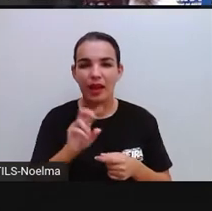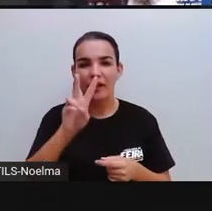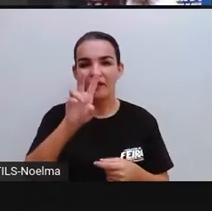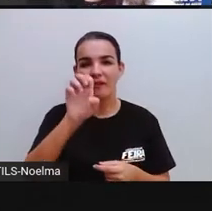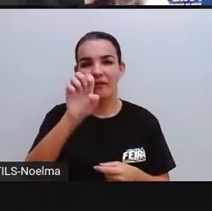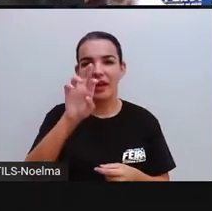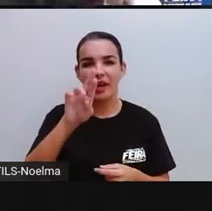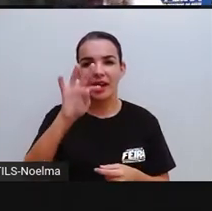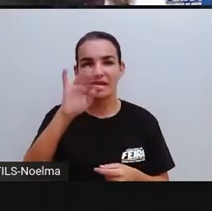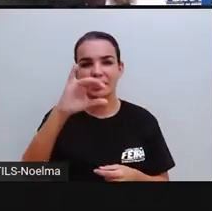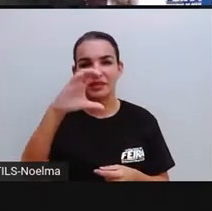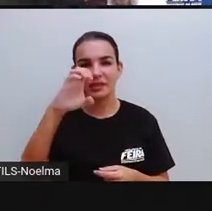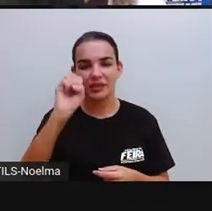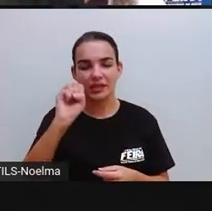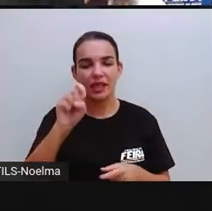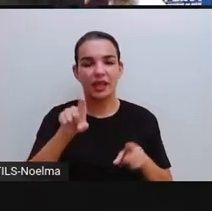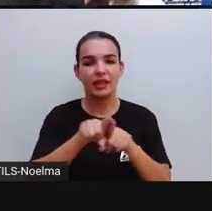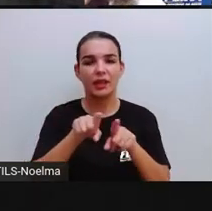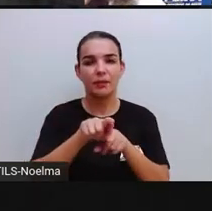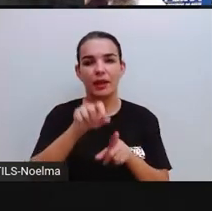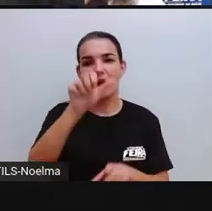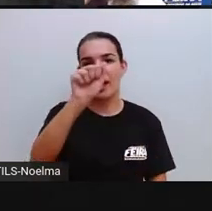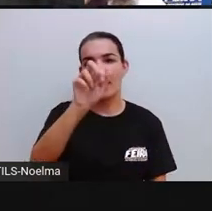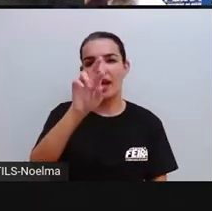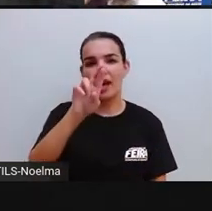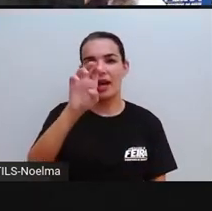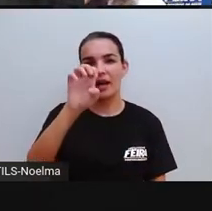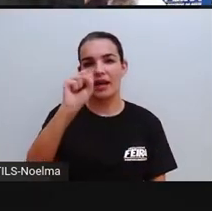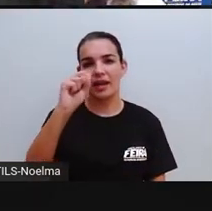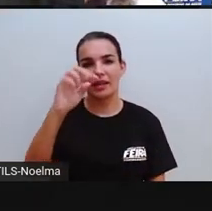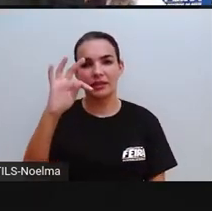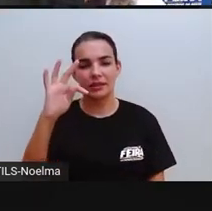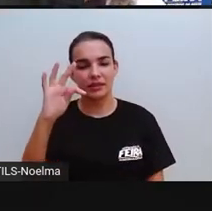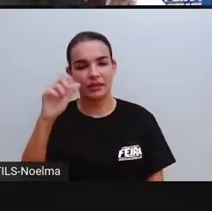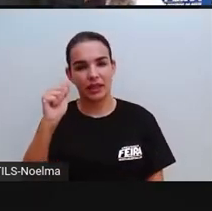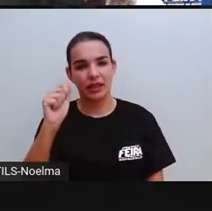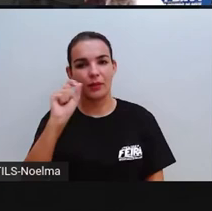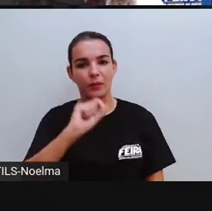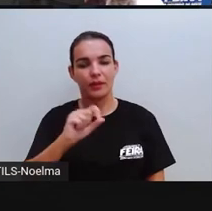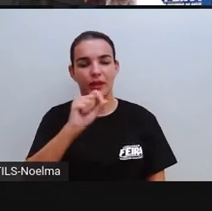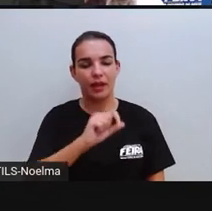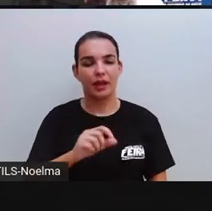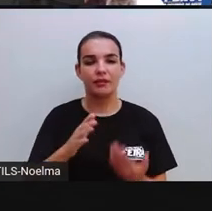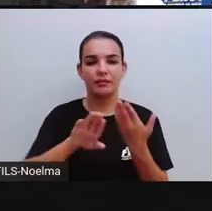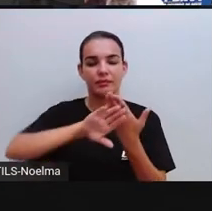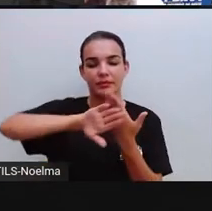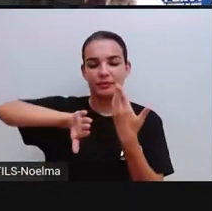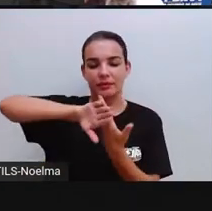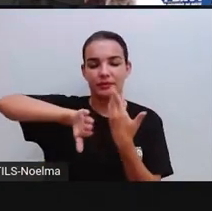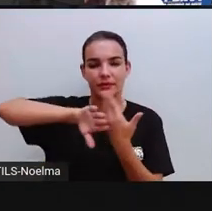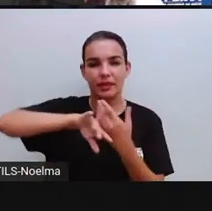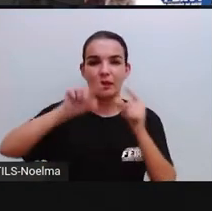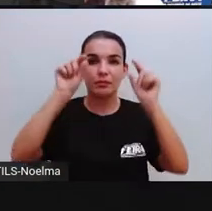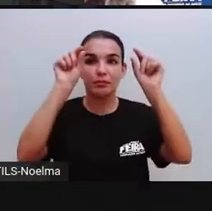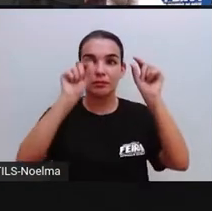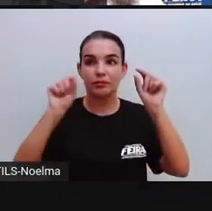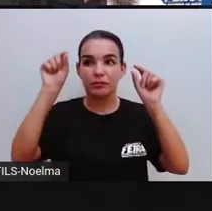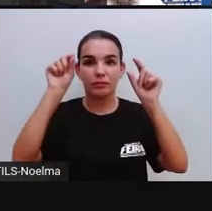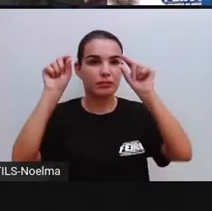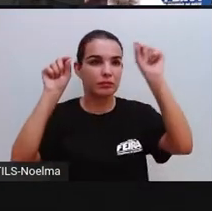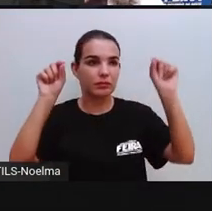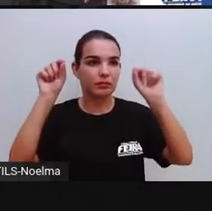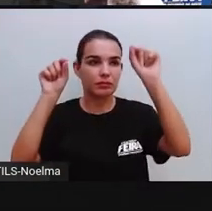aresta. Lembram ainda? A aresta, ó, são os lados, ó, e a vértice são as pontinhas aqui, as